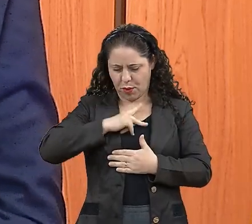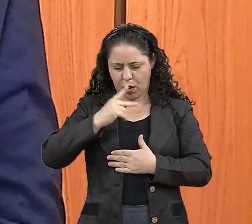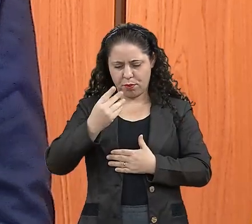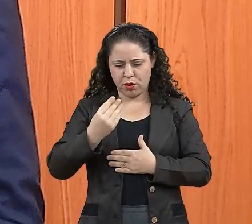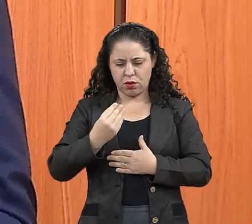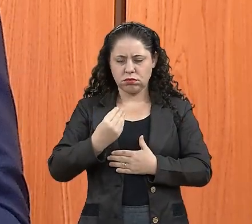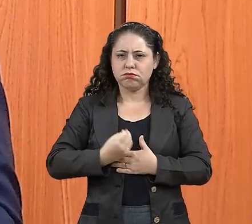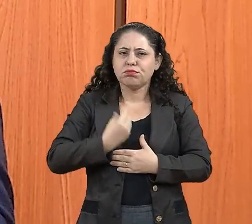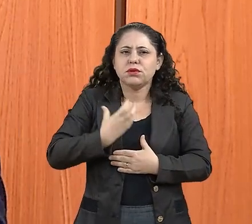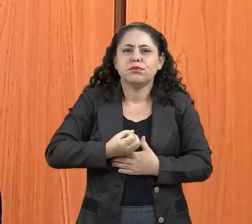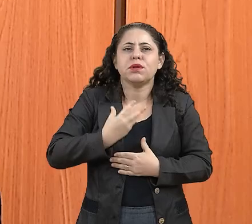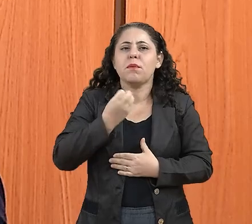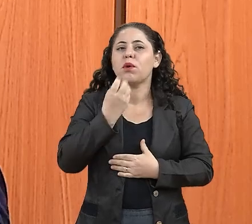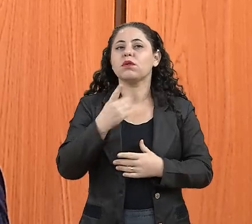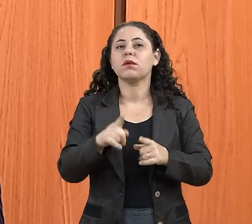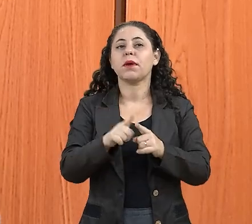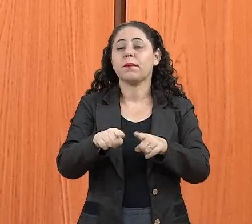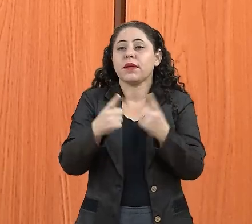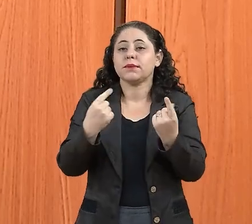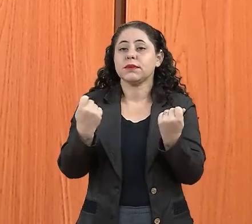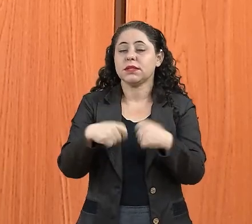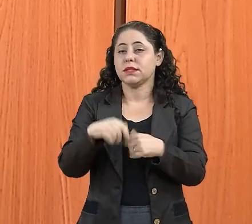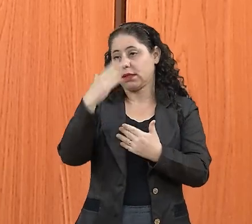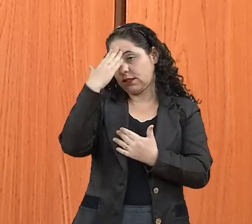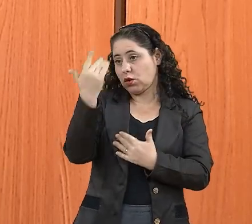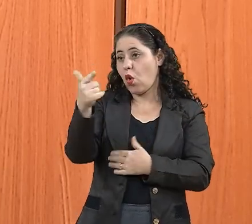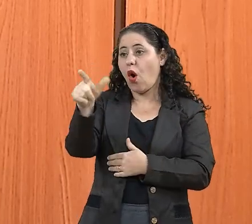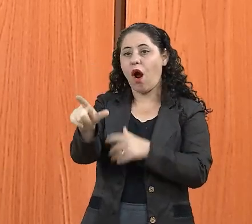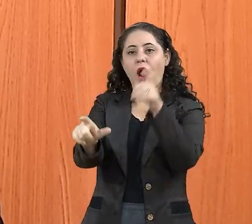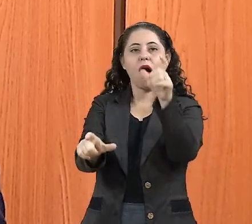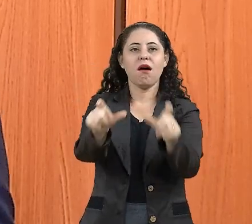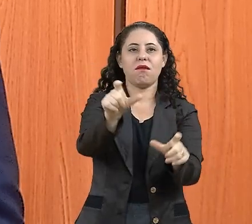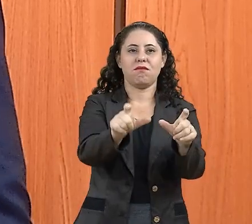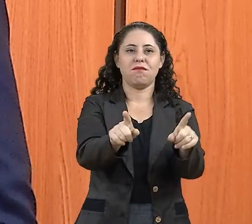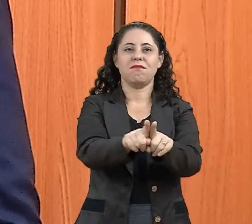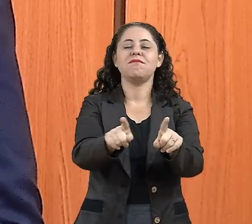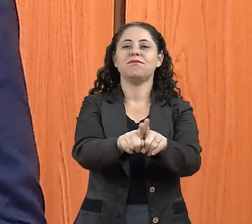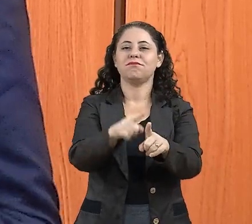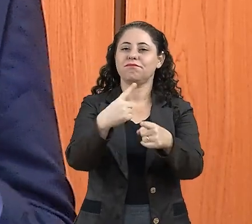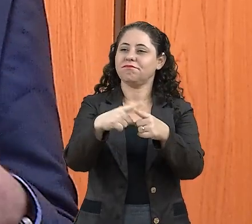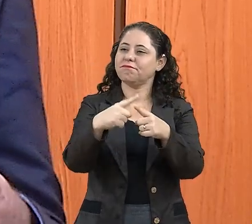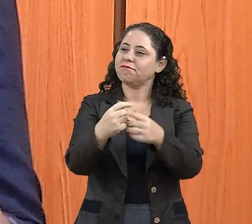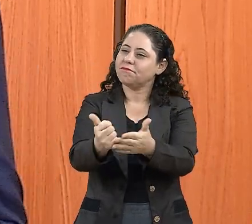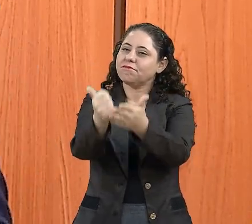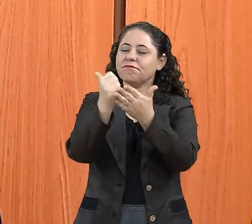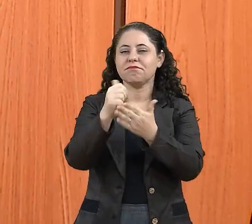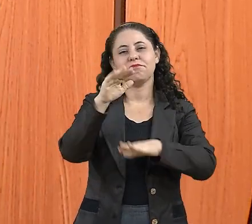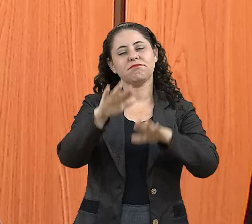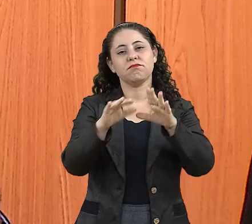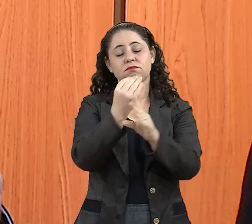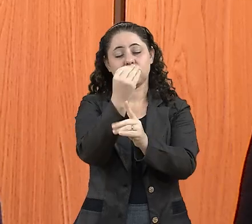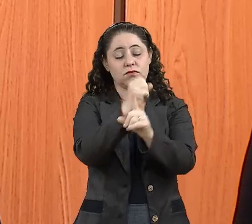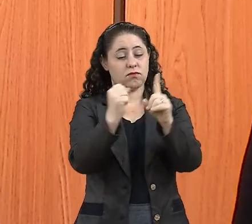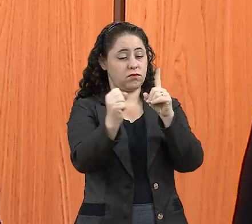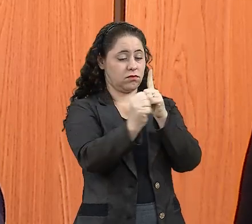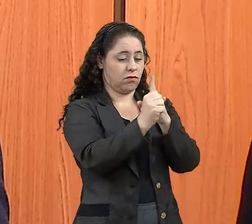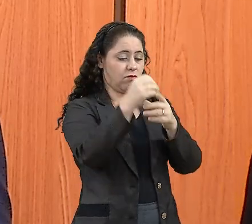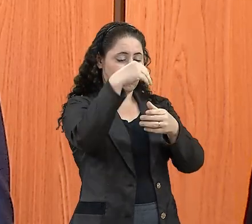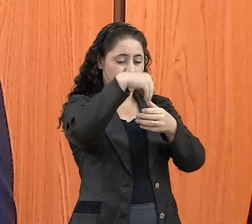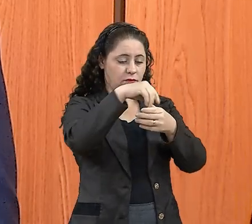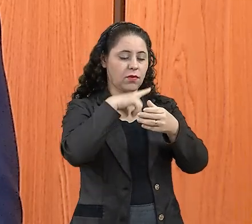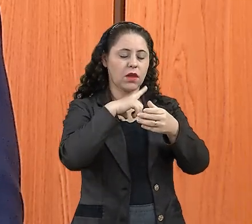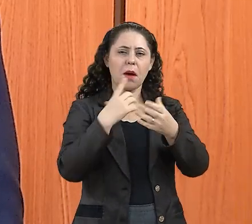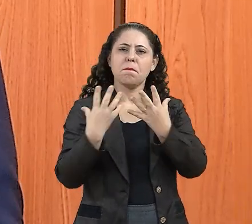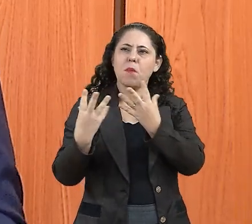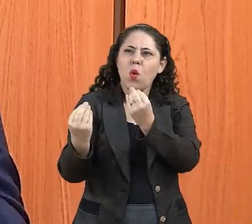Mas a gente também precisa agradecer aos outros. A gente recebe coisas boas. Enquanto sociedade, a sociedade tem muita